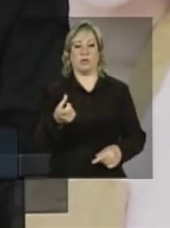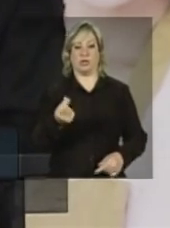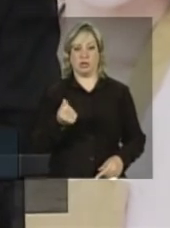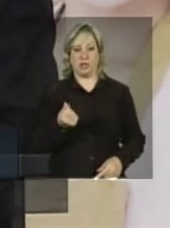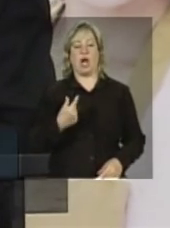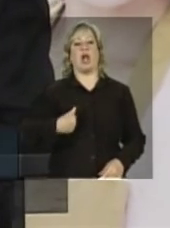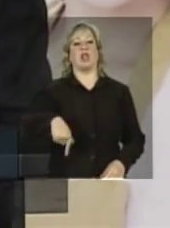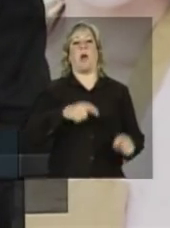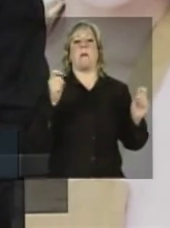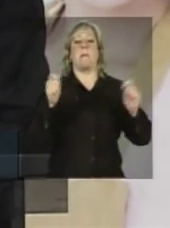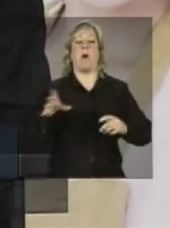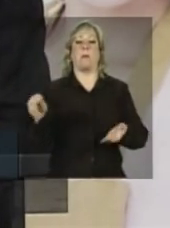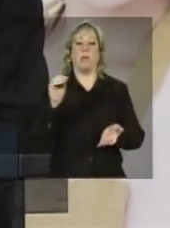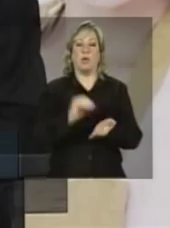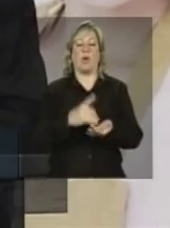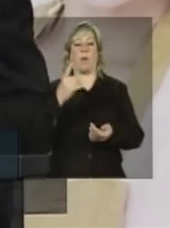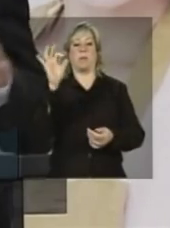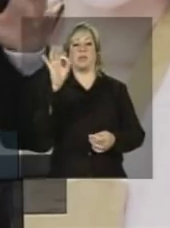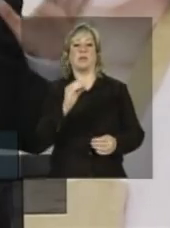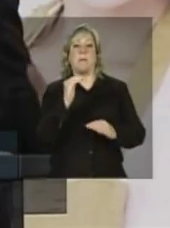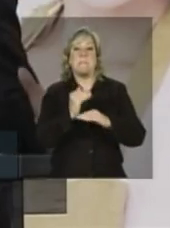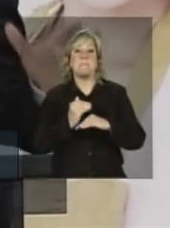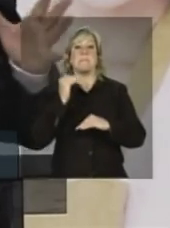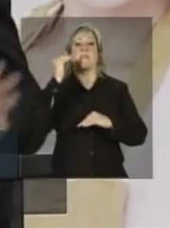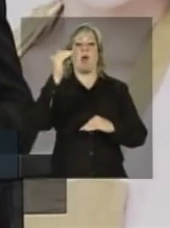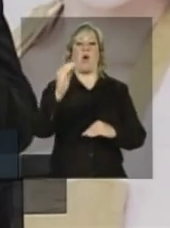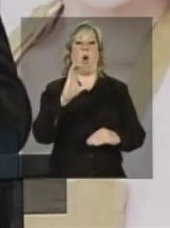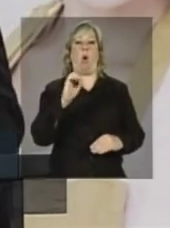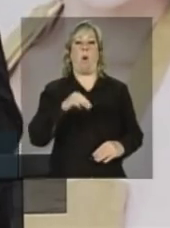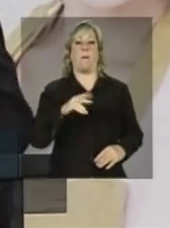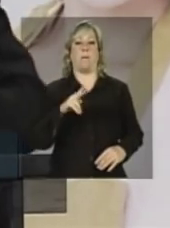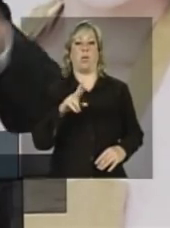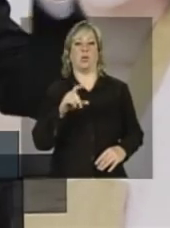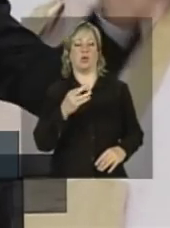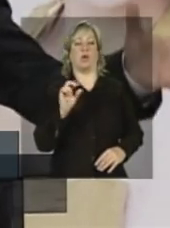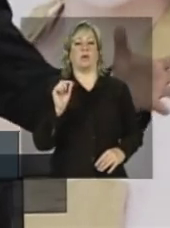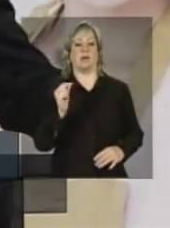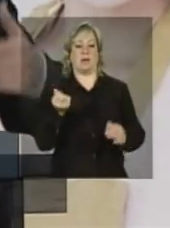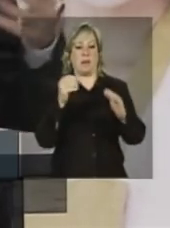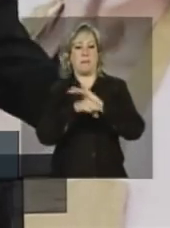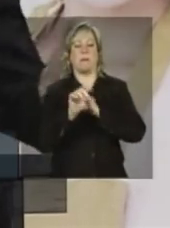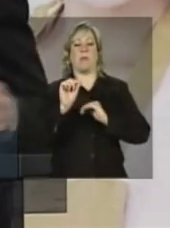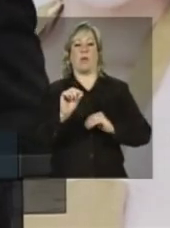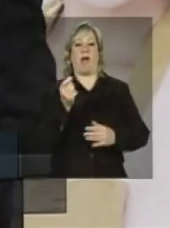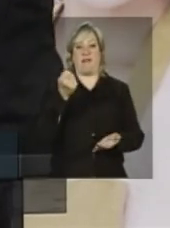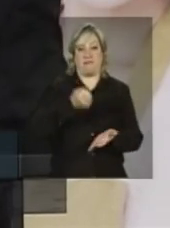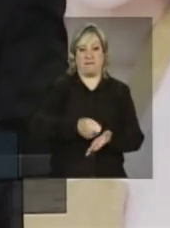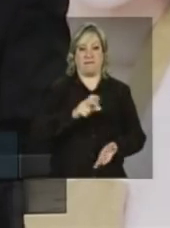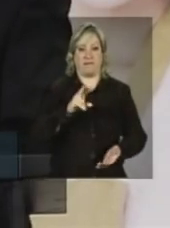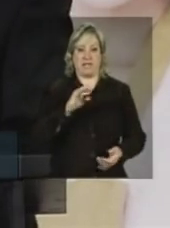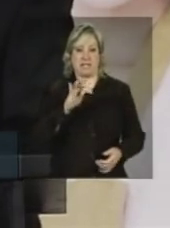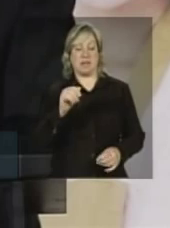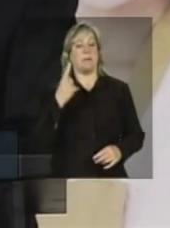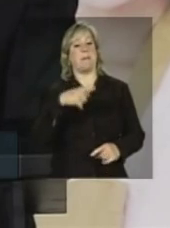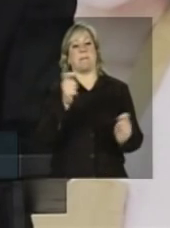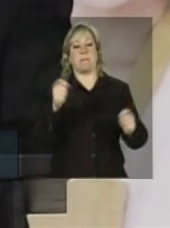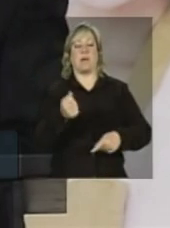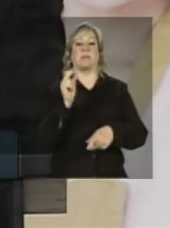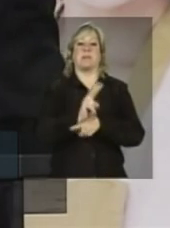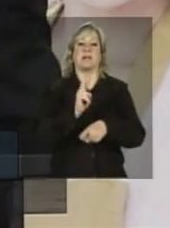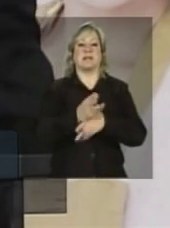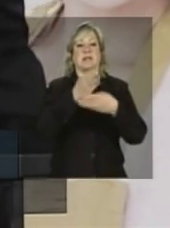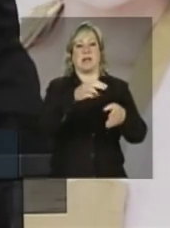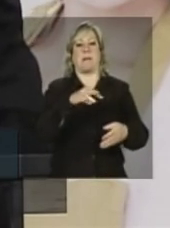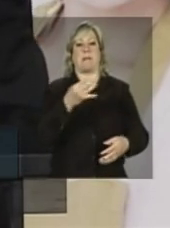nós poderemos colocar um percentual maior do compulsório de depósito à vista para que ele possa ser emprestado no